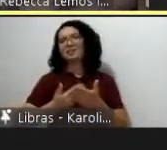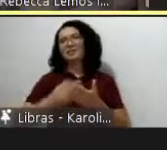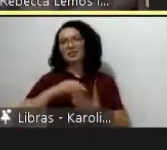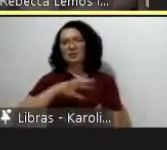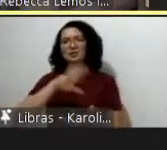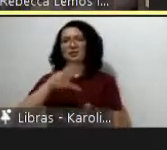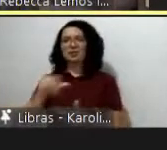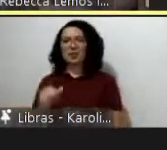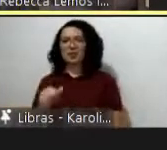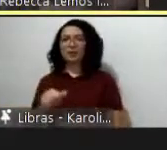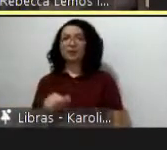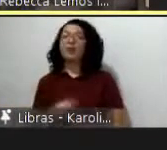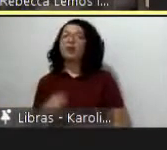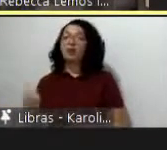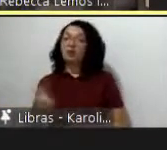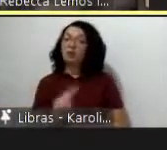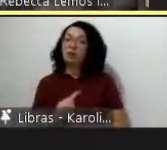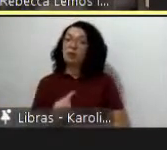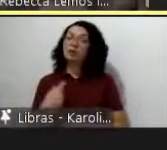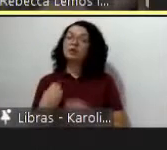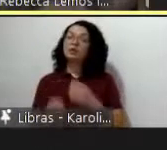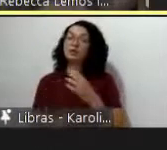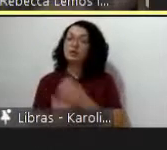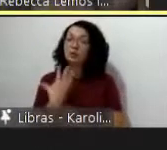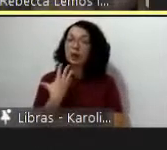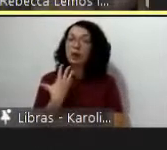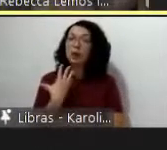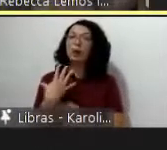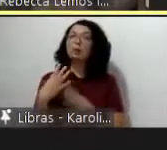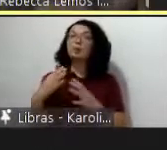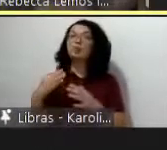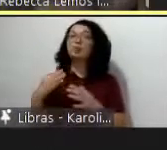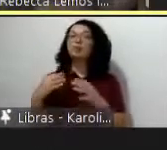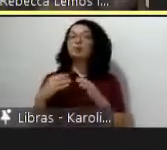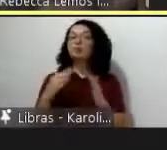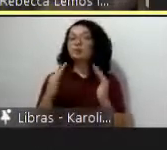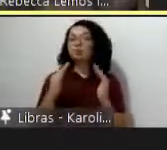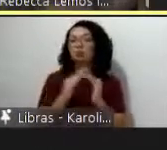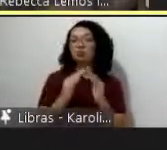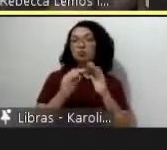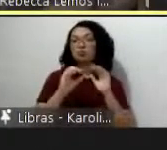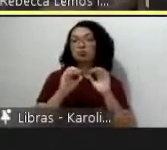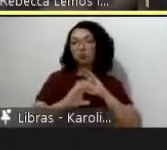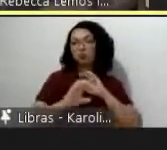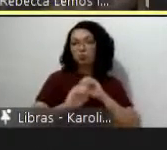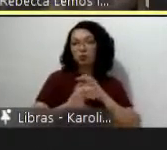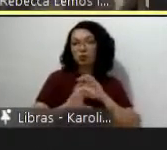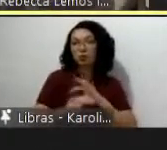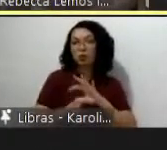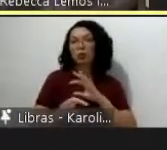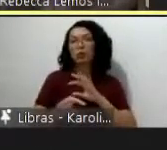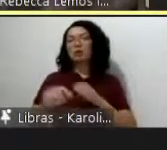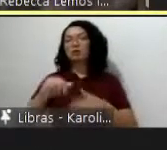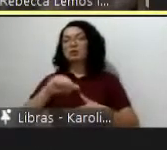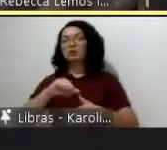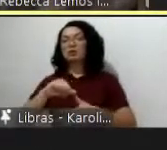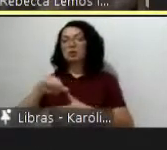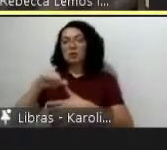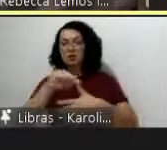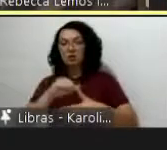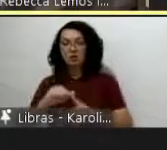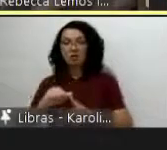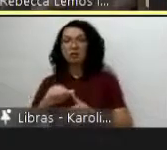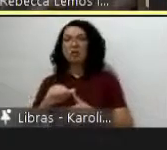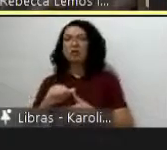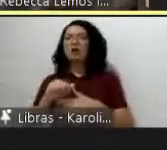o colégio latino-americano de estudos mundiais a gente não falou globais até porque ele foi criado com uma releitura de um